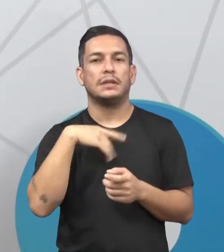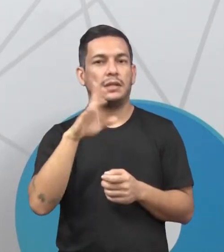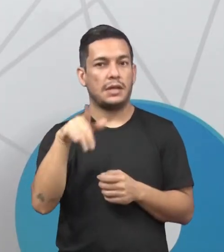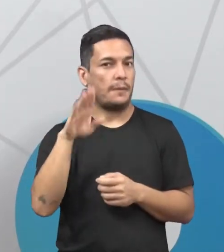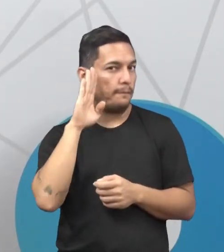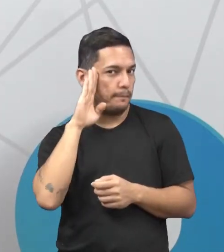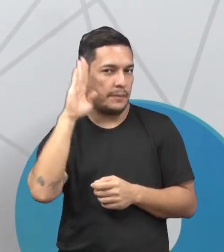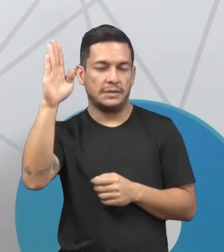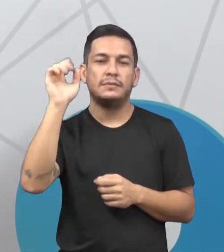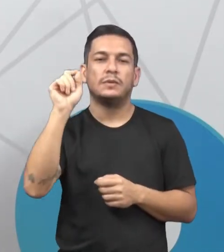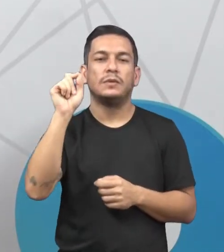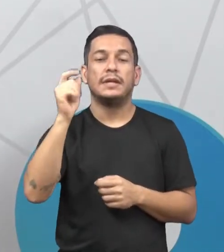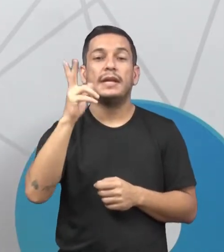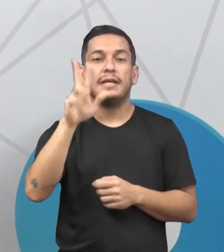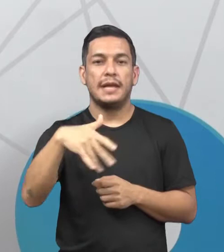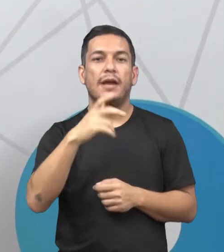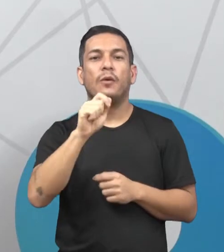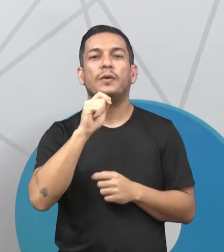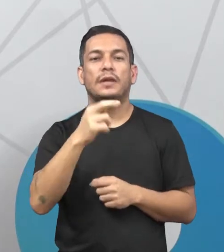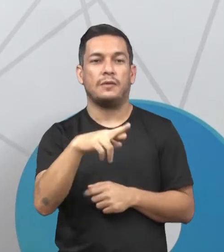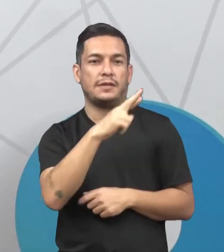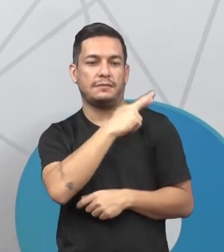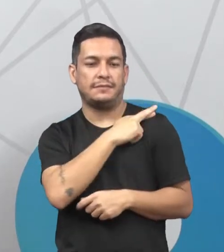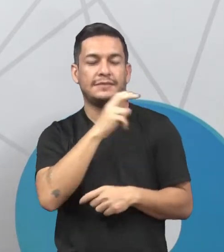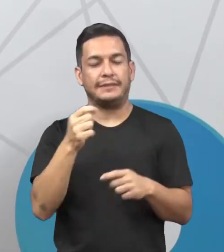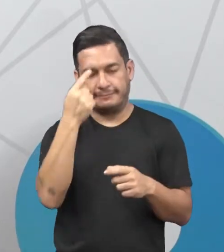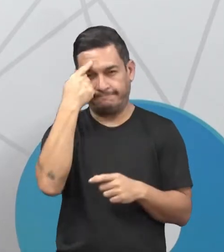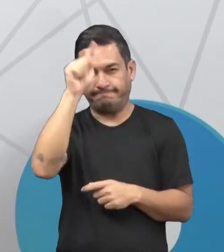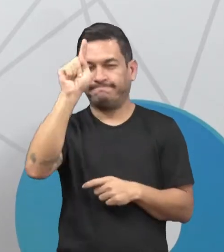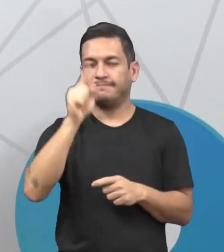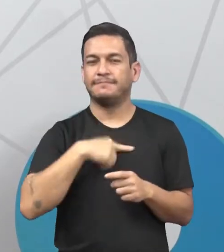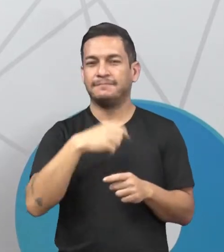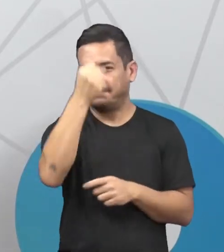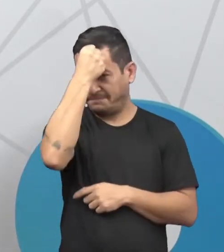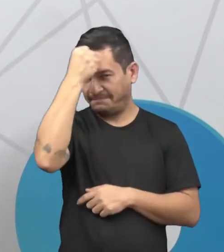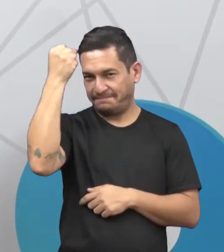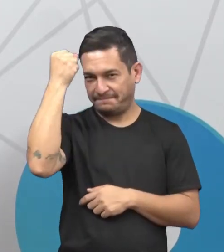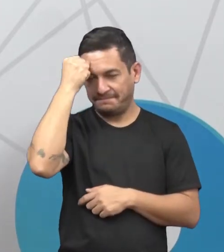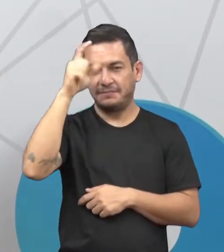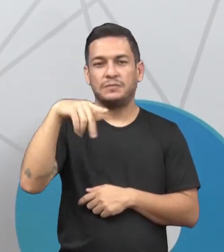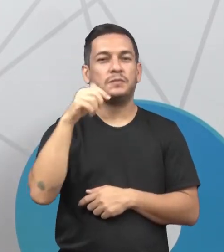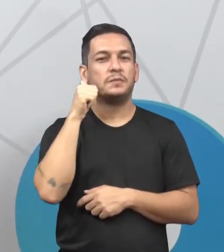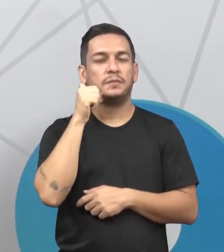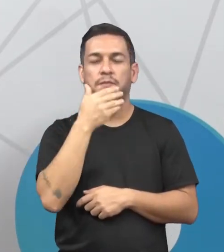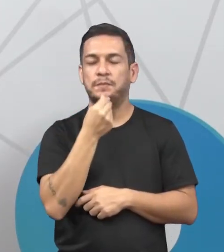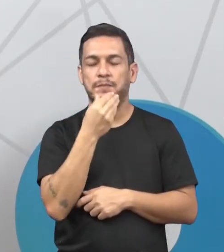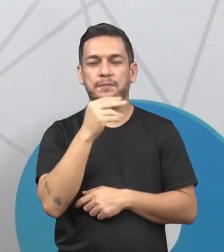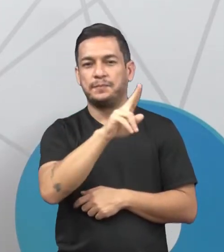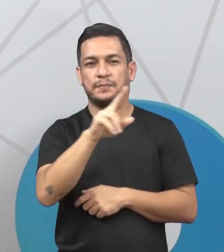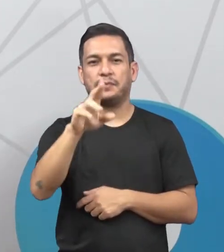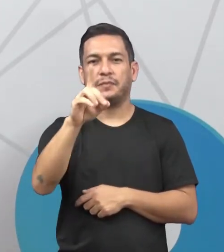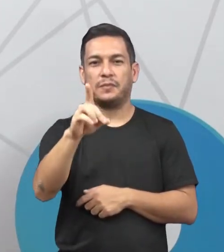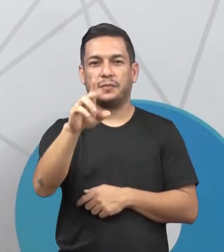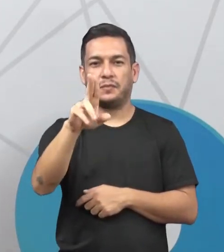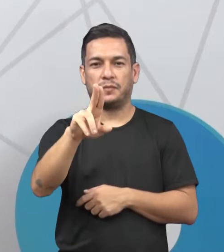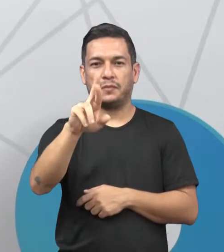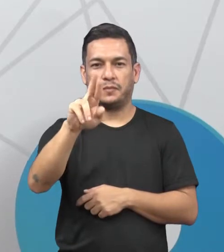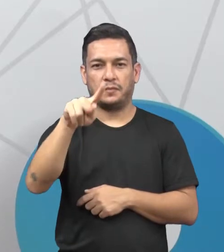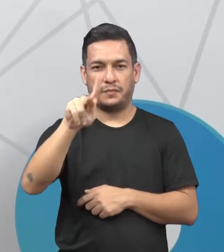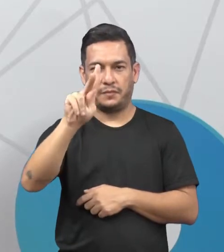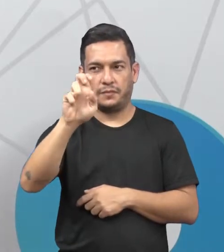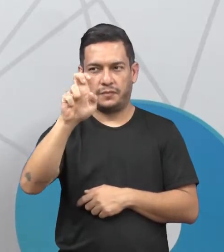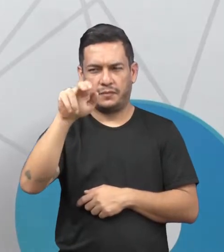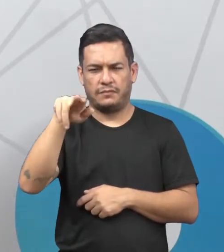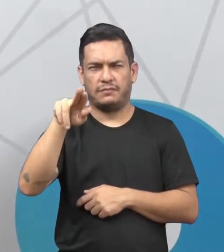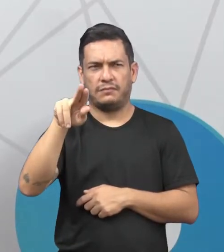na verdade ele é conhecido como pai da Sociologia, que é o sociólogo Emily Durkheim. Na